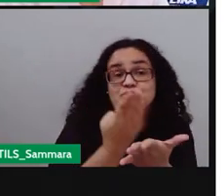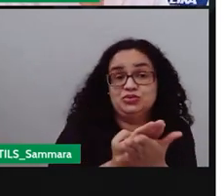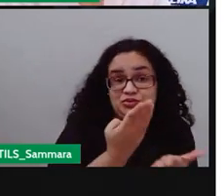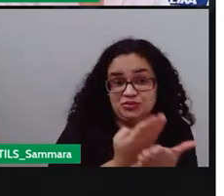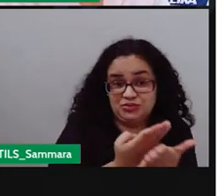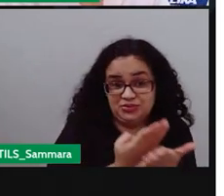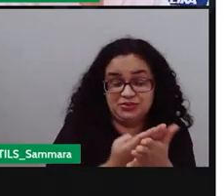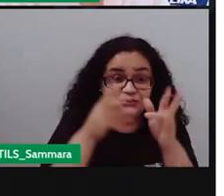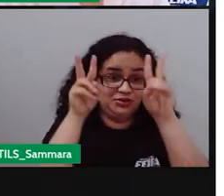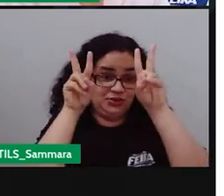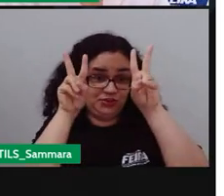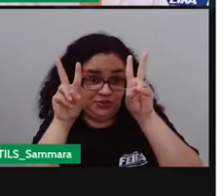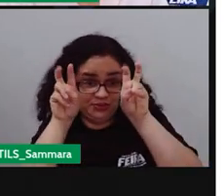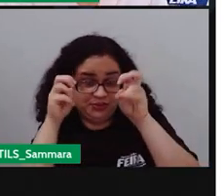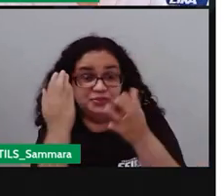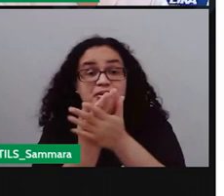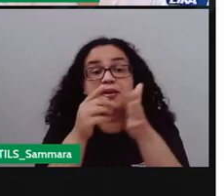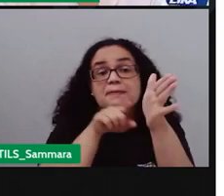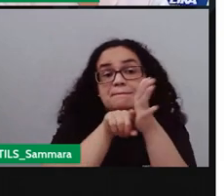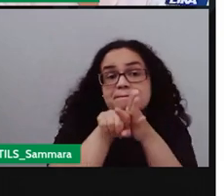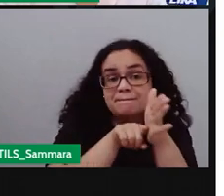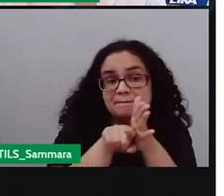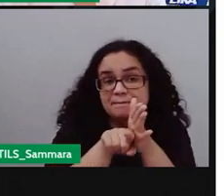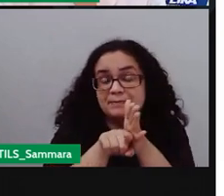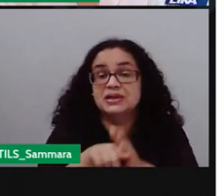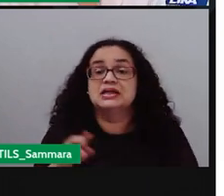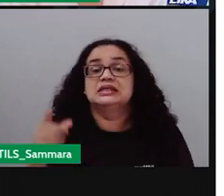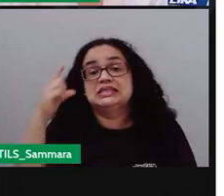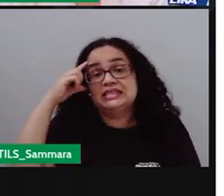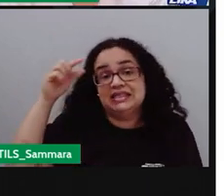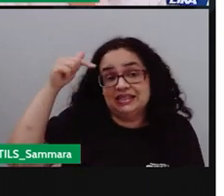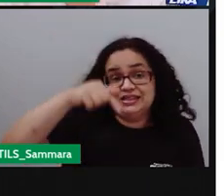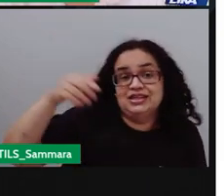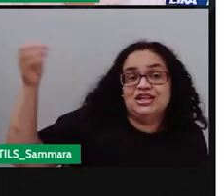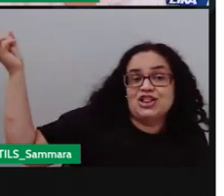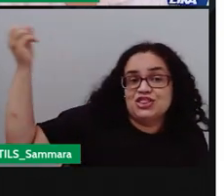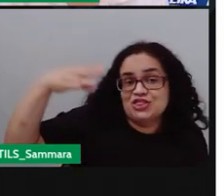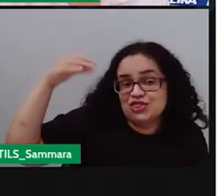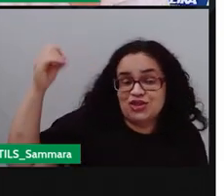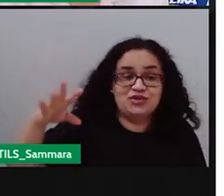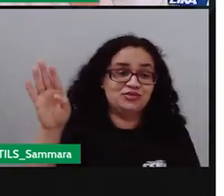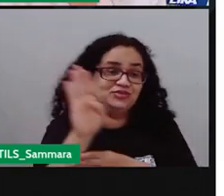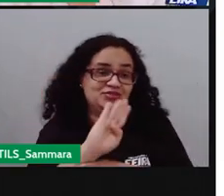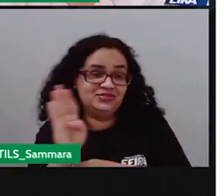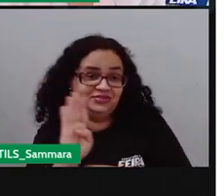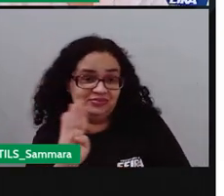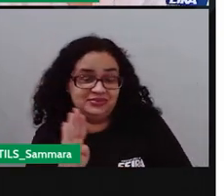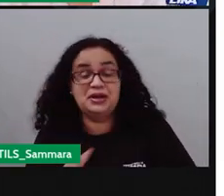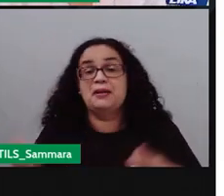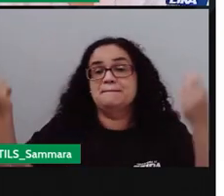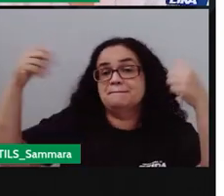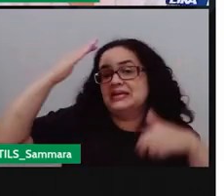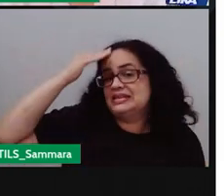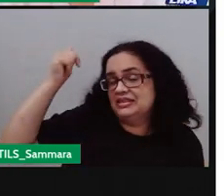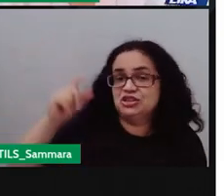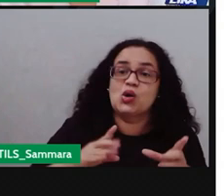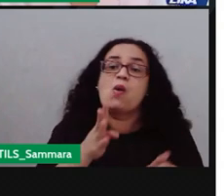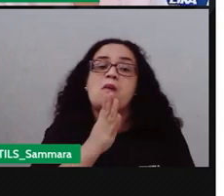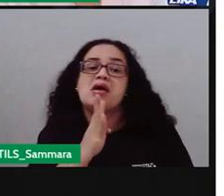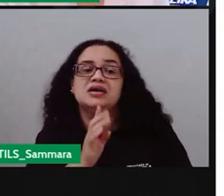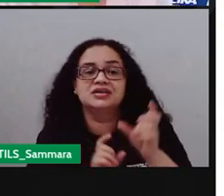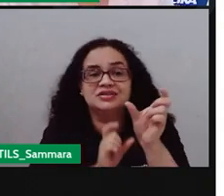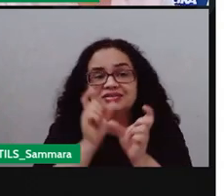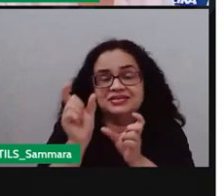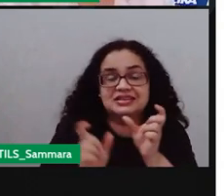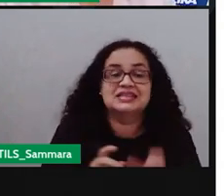sobre ela, certo? Então, foi ideal, porque Samara, é nova aqui nas gravações. Então, eu sei pouca coisa. Então, eu teria